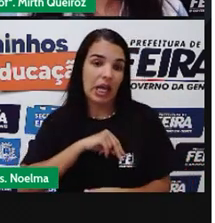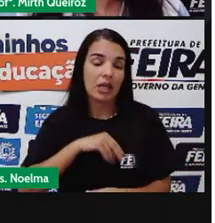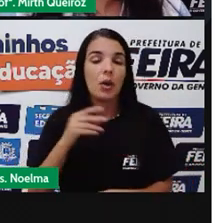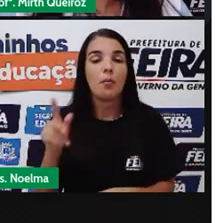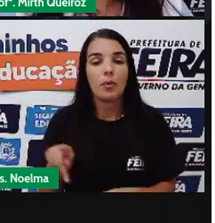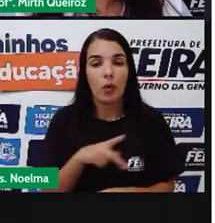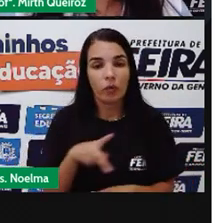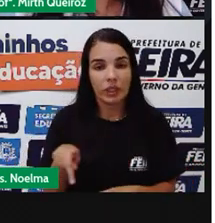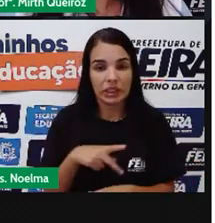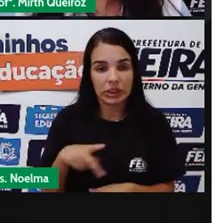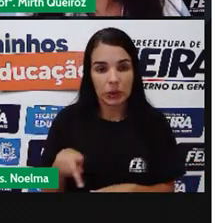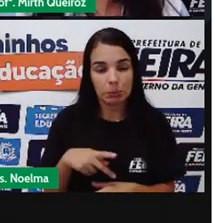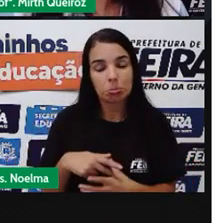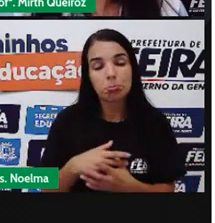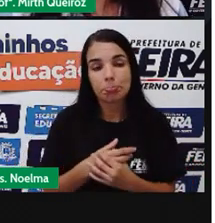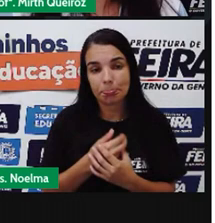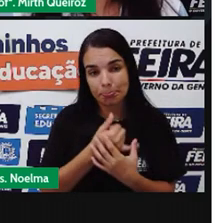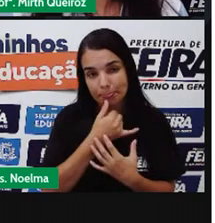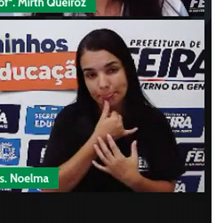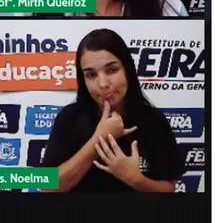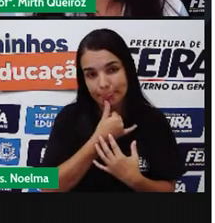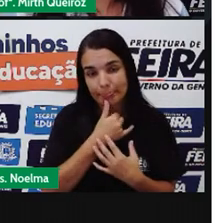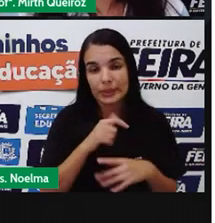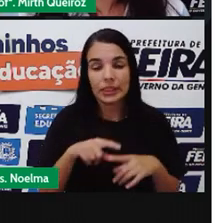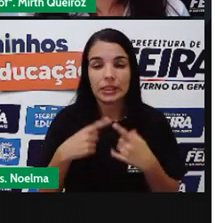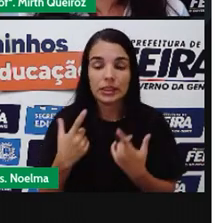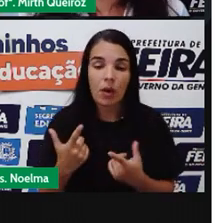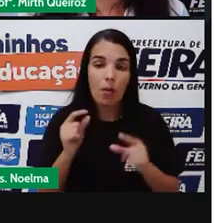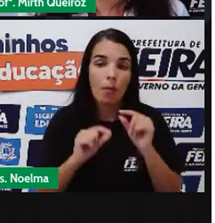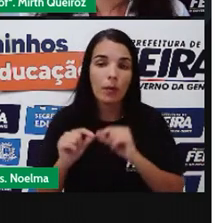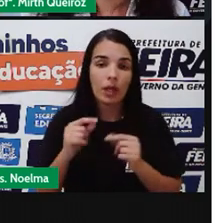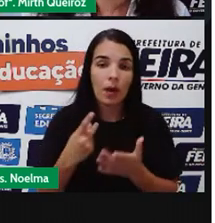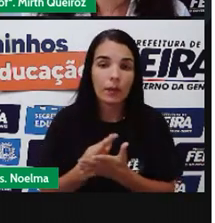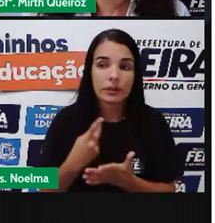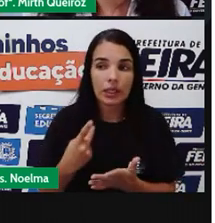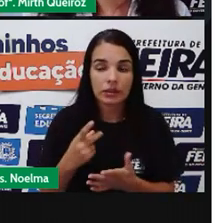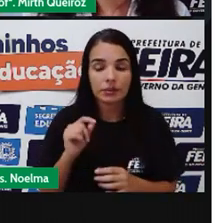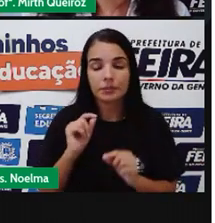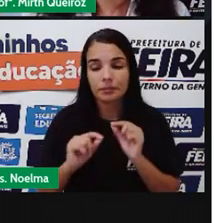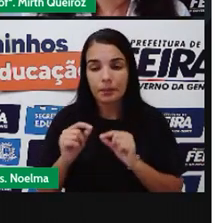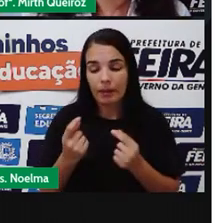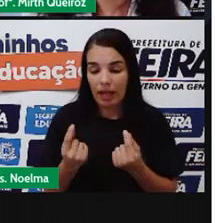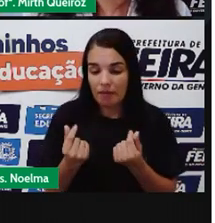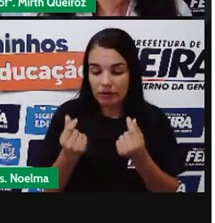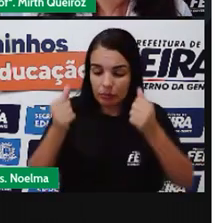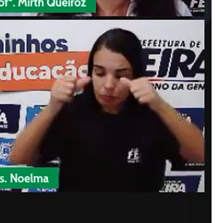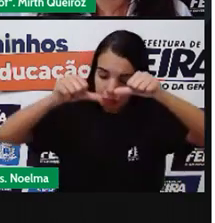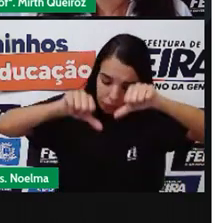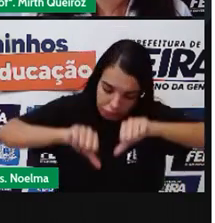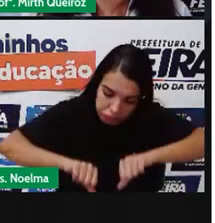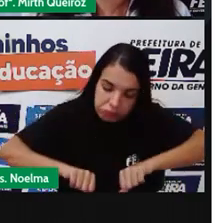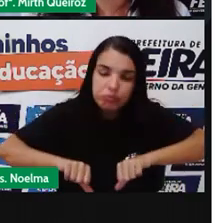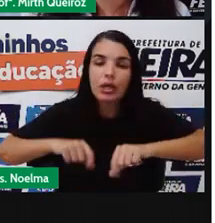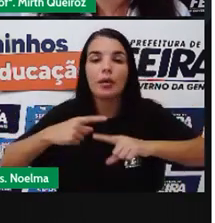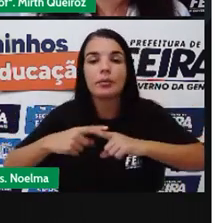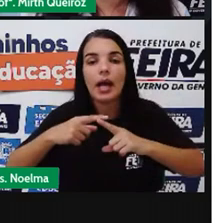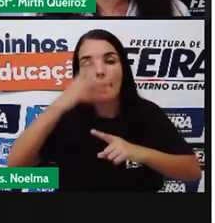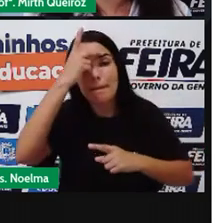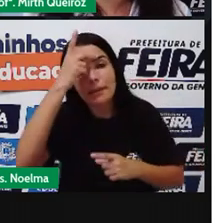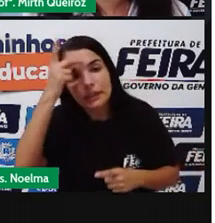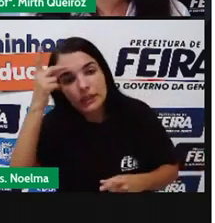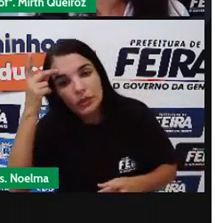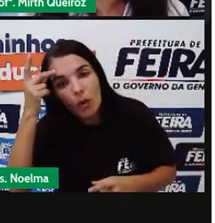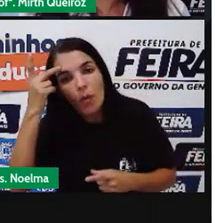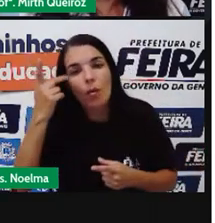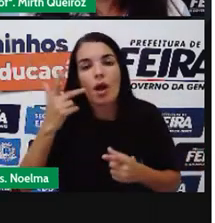E Essa valorização Vai desde Esse lado Da pessoa Do profissional